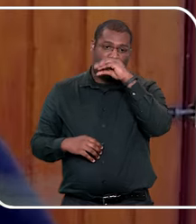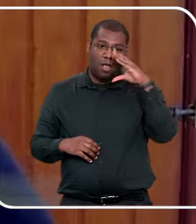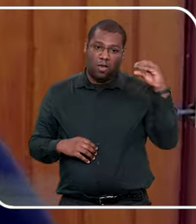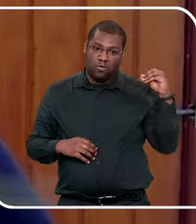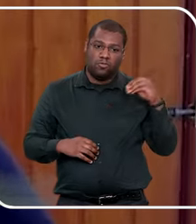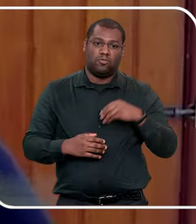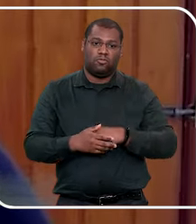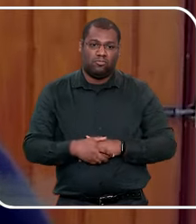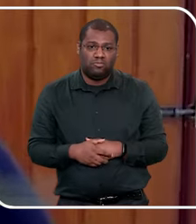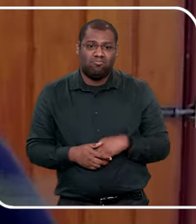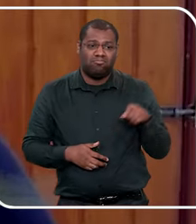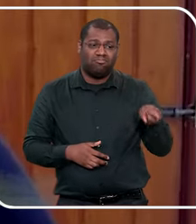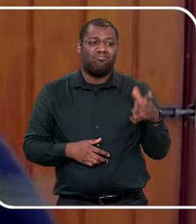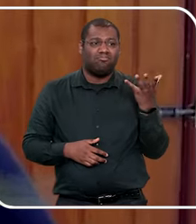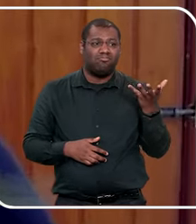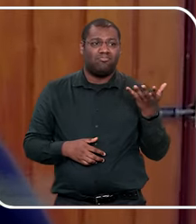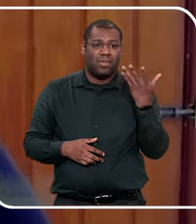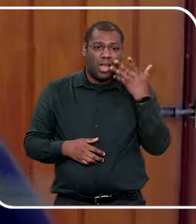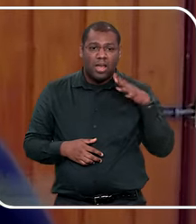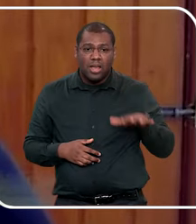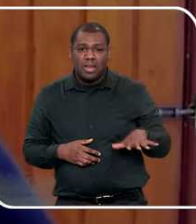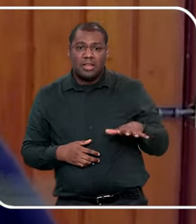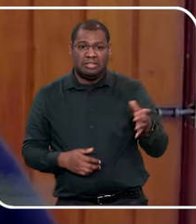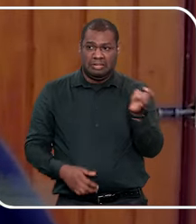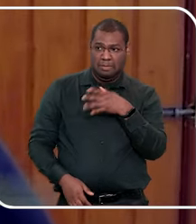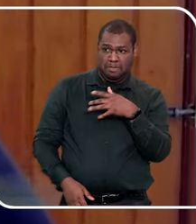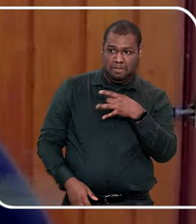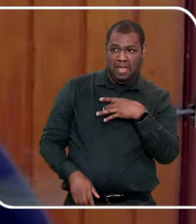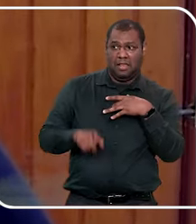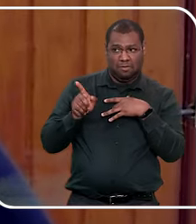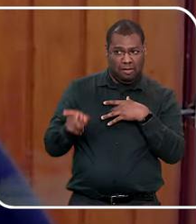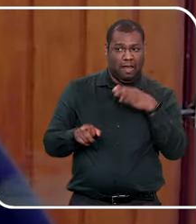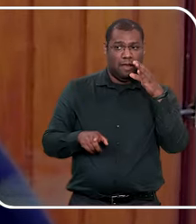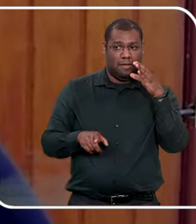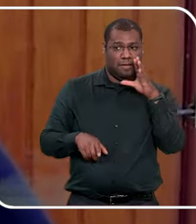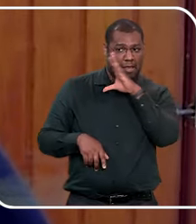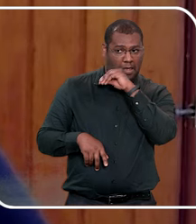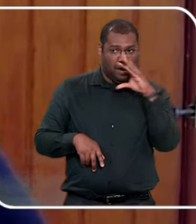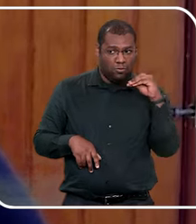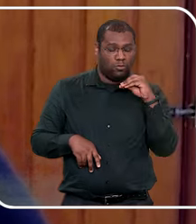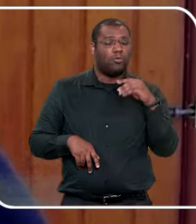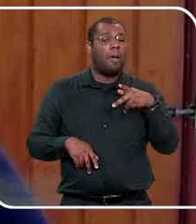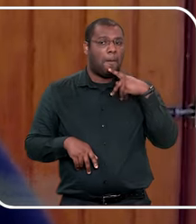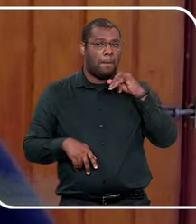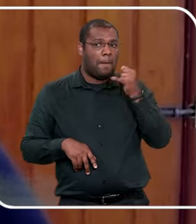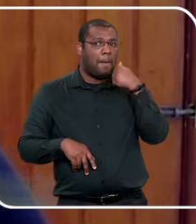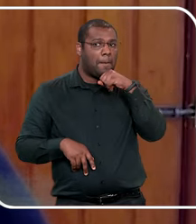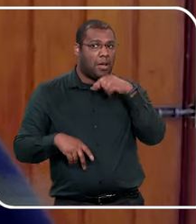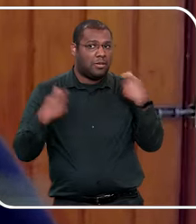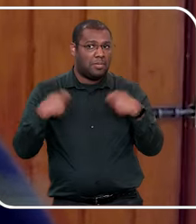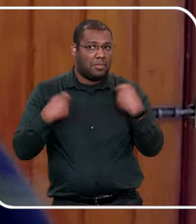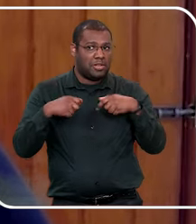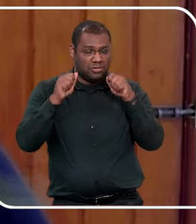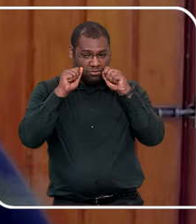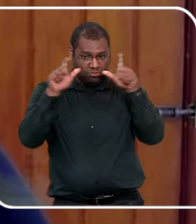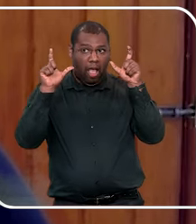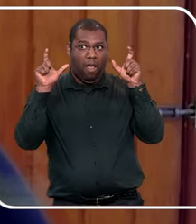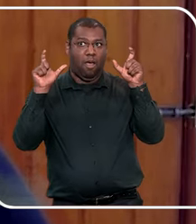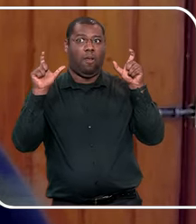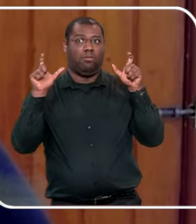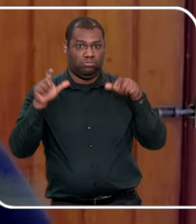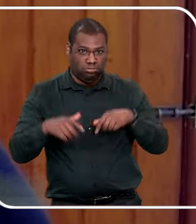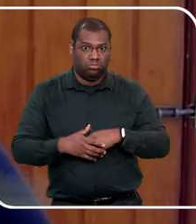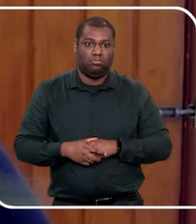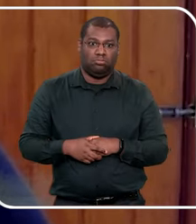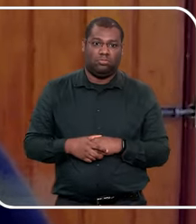quer se afastar, tem muita coisa que acende uma luz vermelha, eu acho que depois dessa palha, a gente começa a olhar com outro